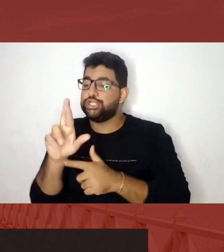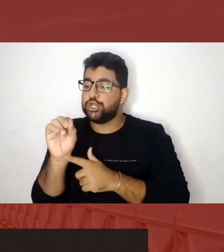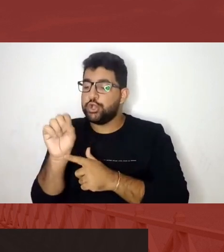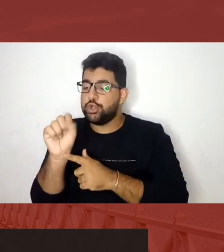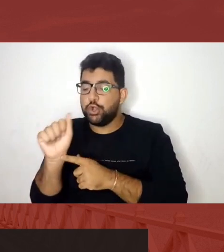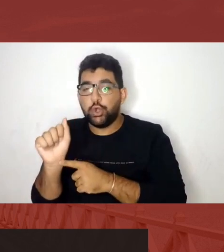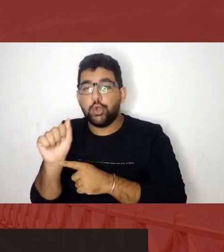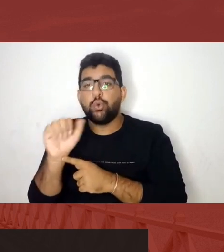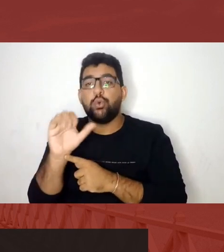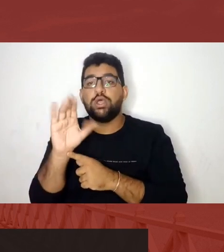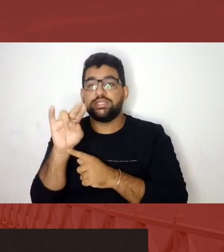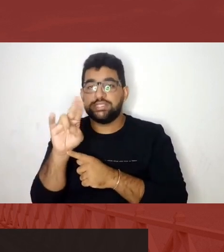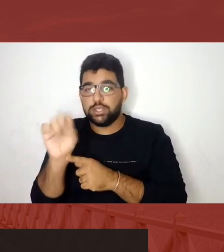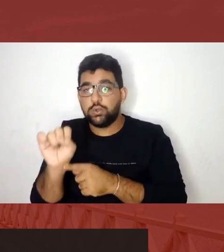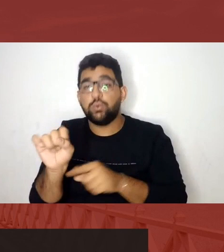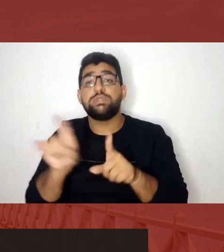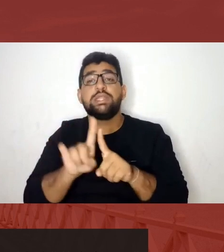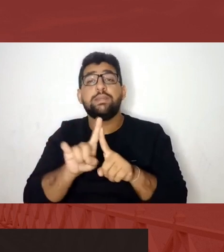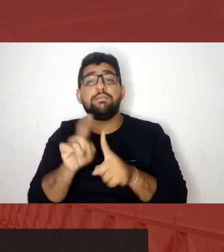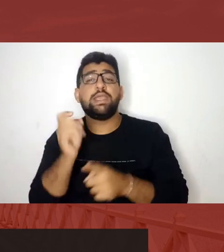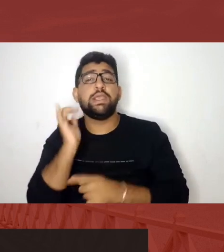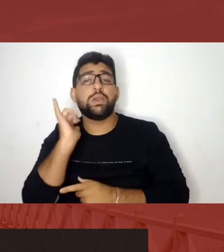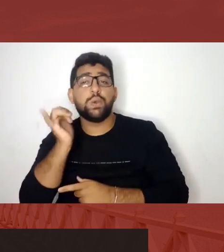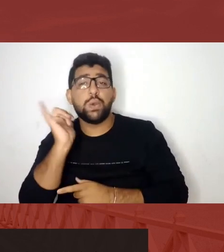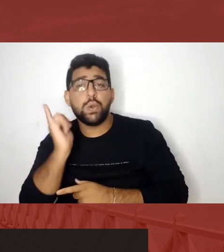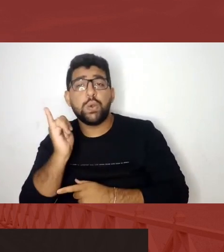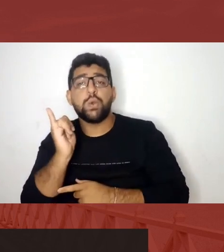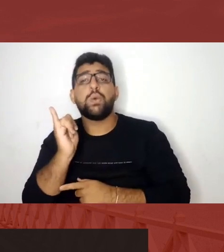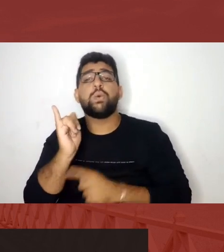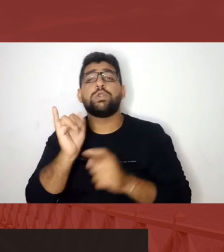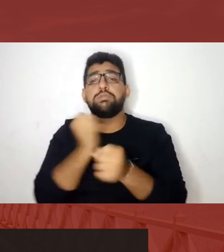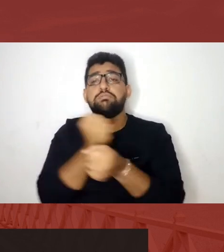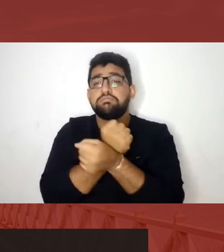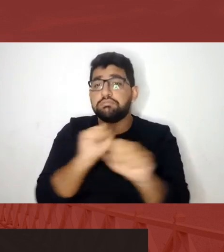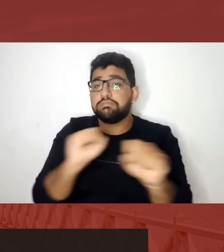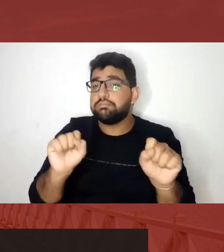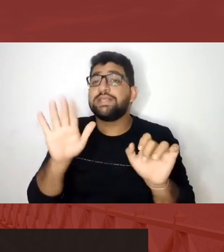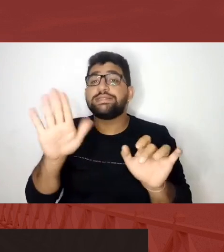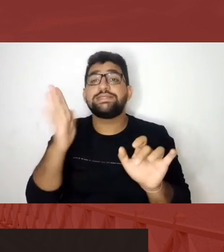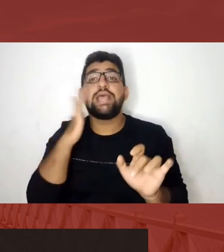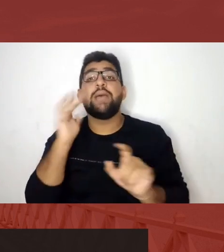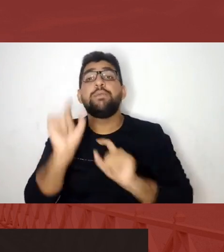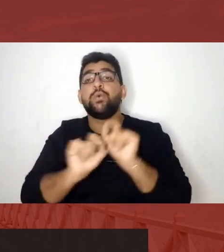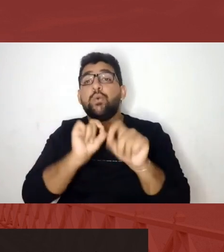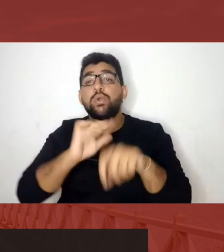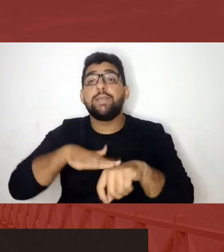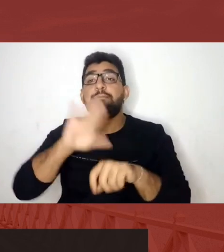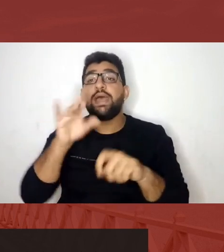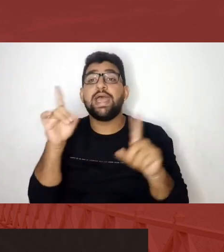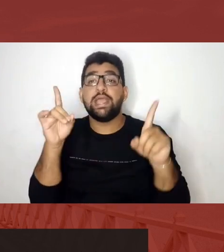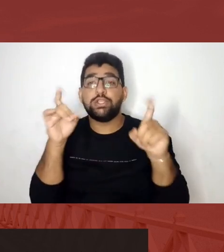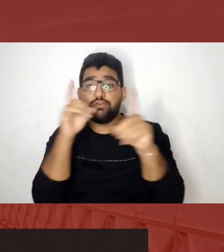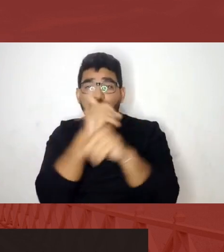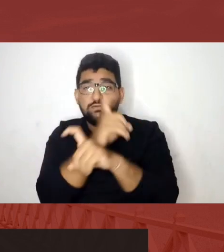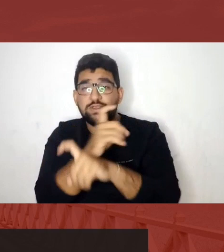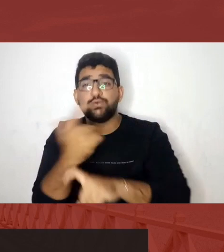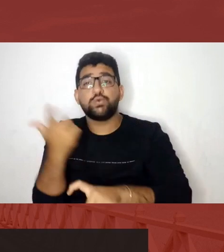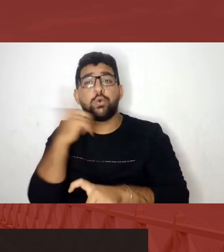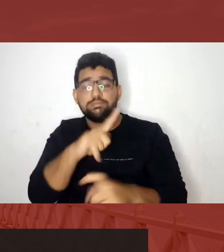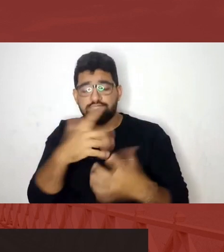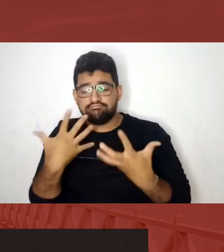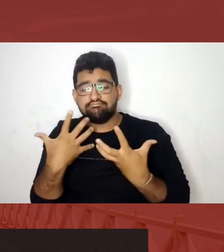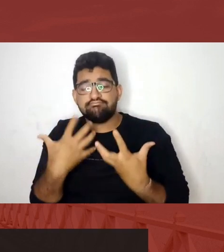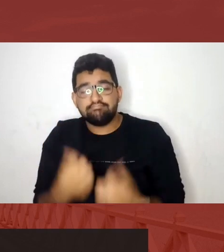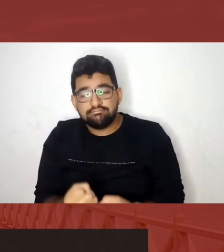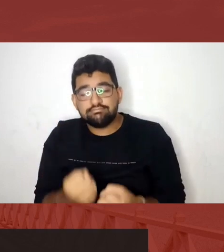sobre outras narrativas de força. E sabe o que é mais difícil de conviver com isso tudo? Porque, embora